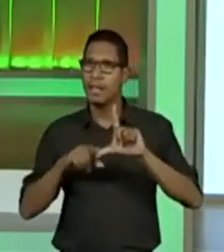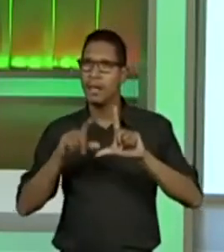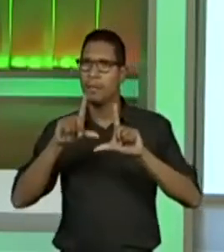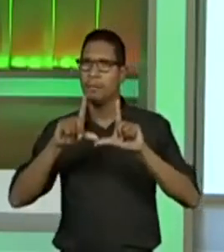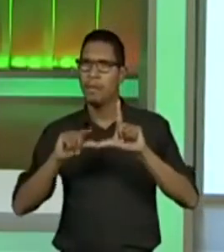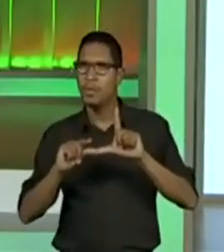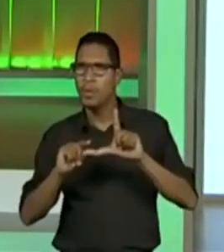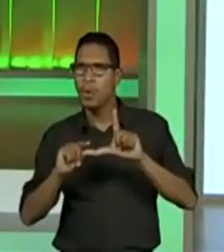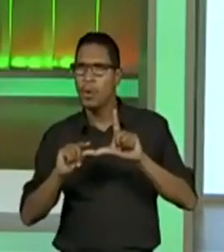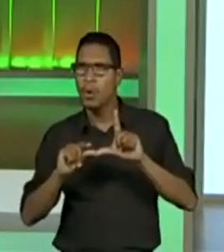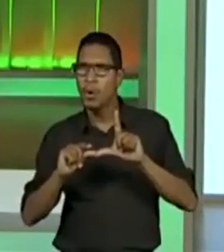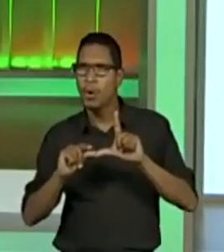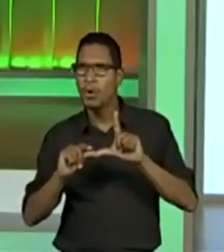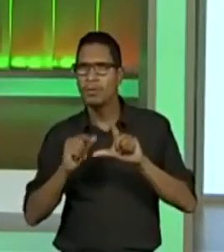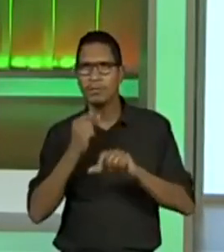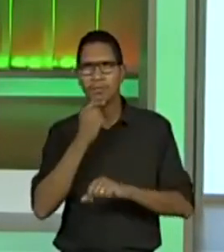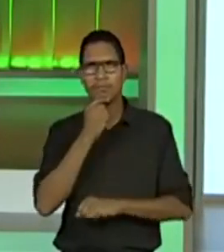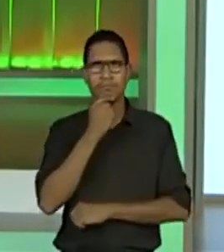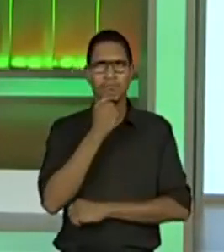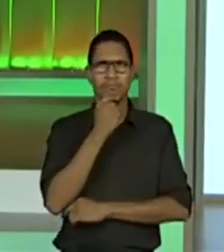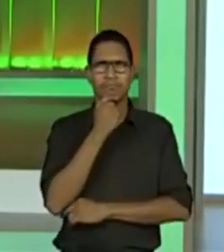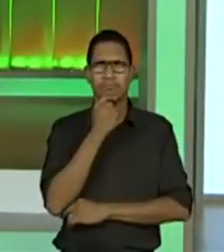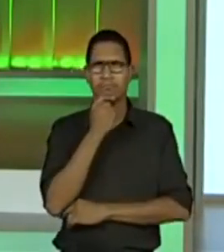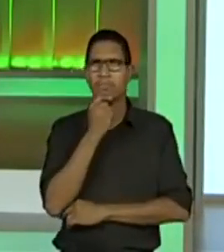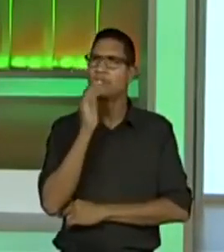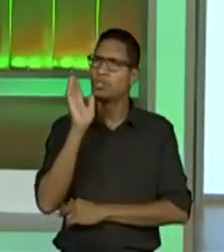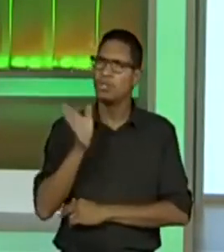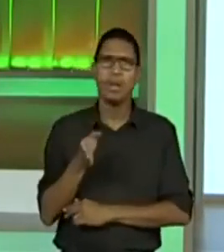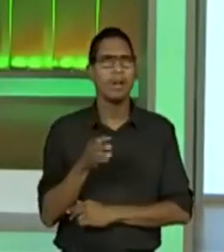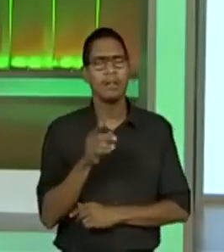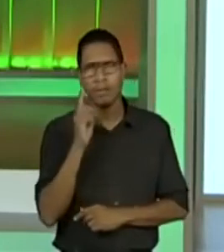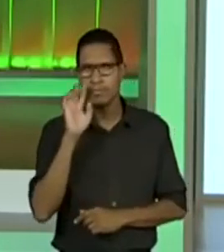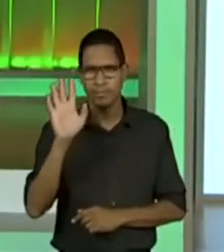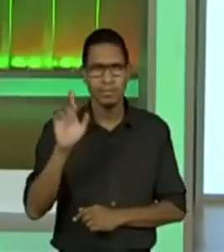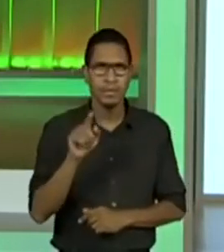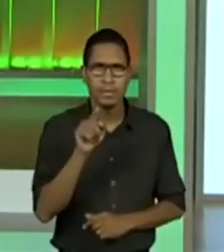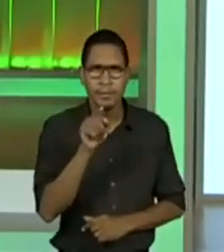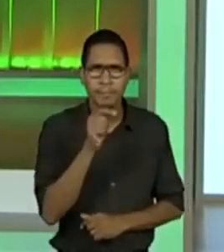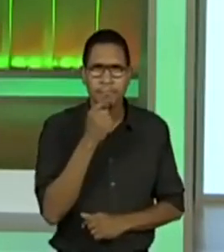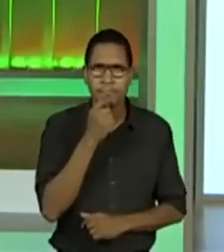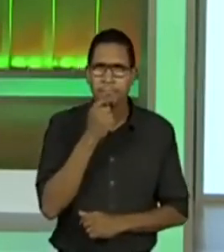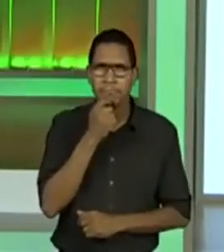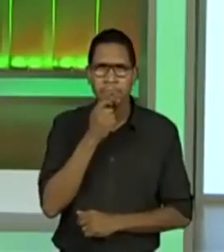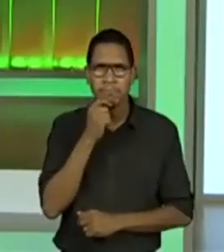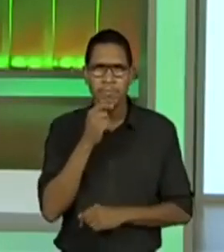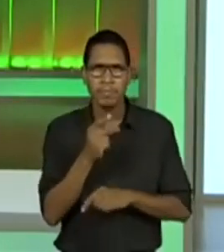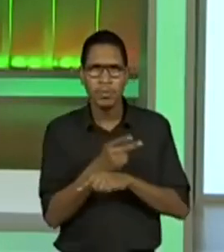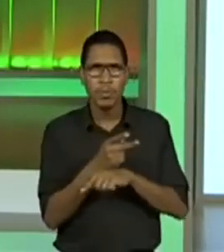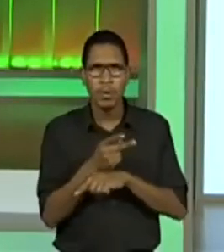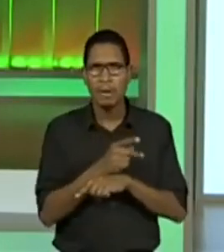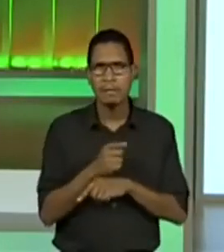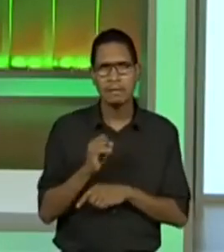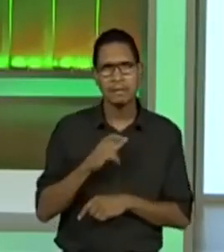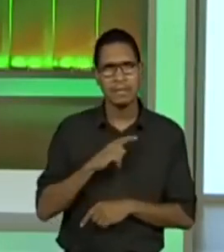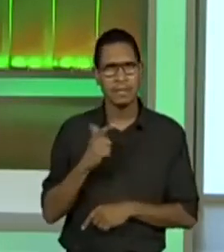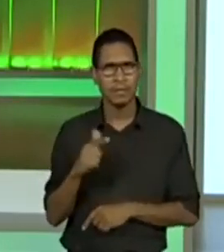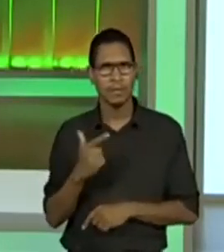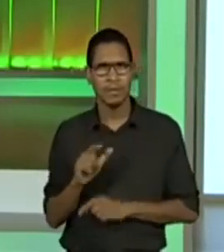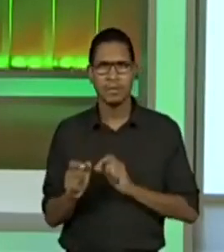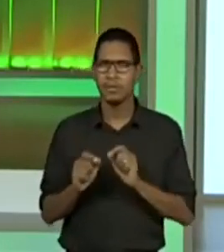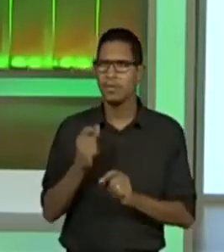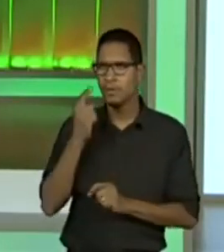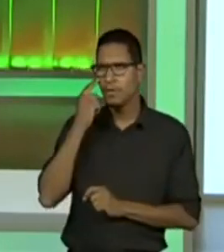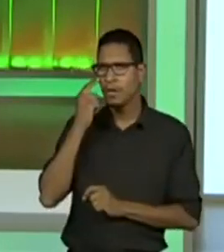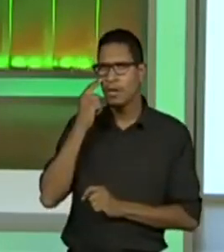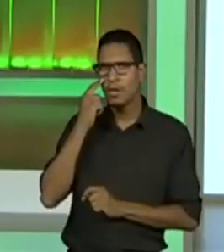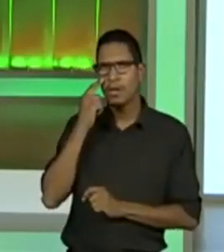Minúscula? Deixa eu ver. Não, deixa eu conferir. Tem professor que apontou que eu comecei a parar, tem um parágrafo que ainda está com letra minúscula. Deixa